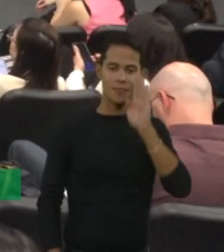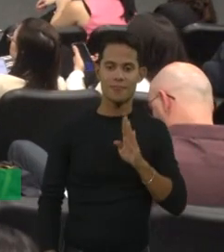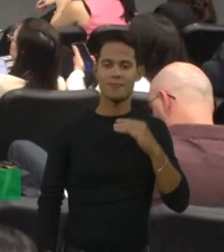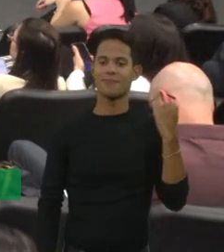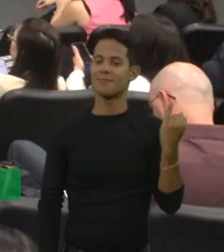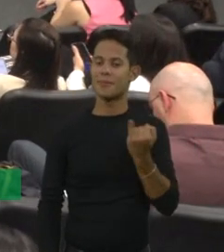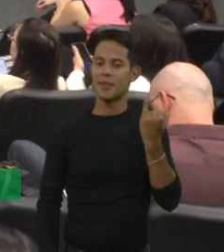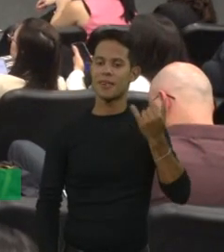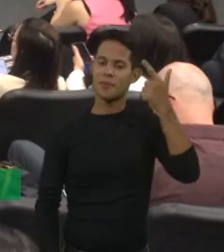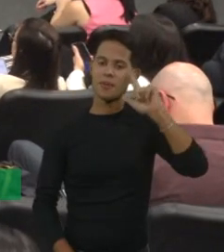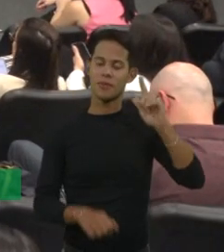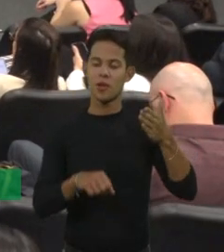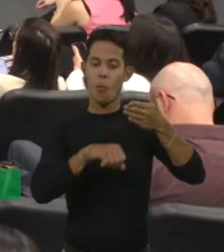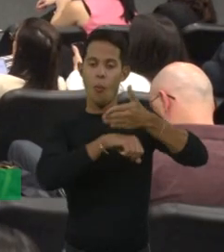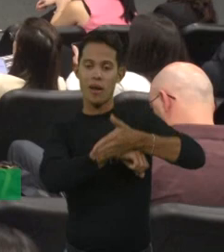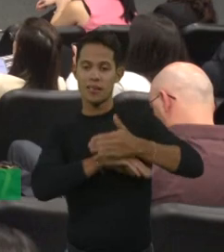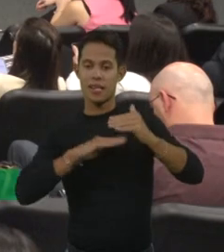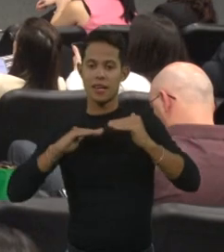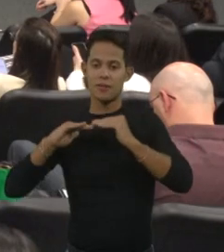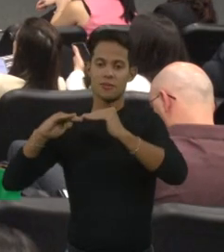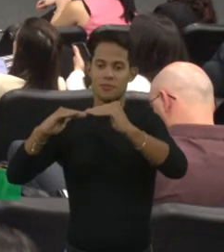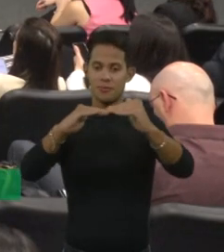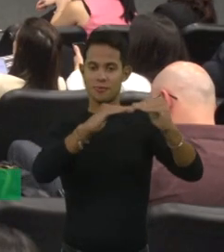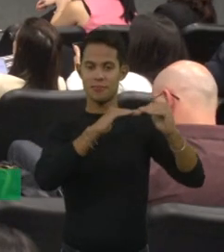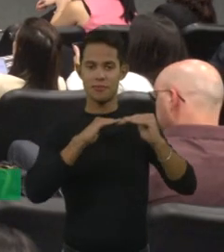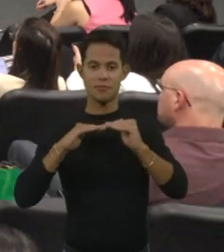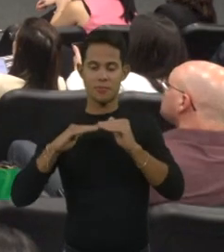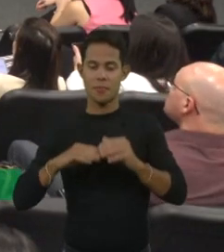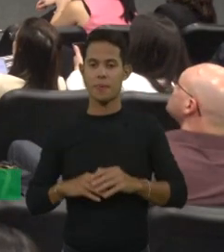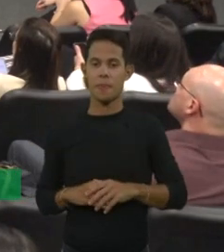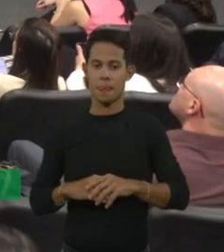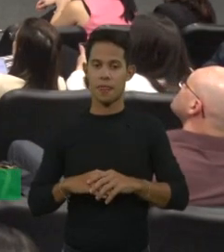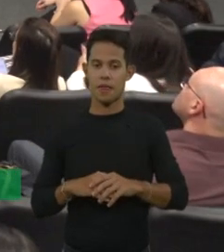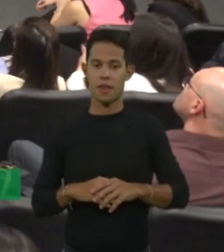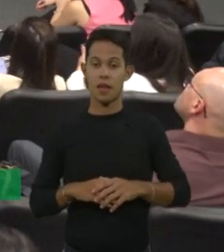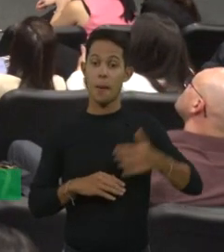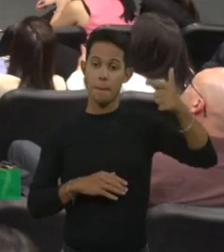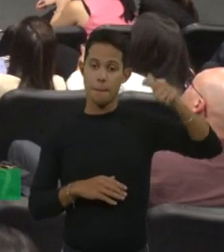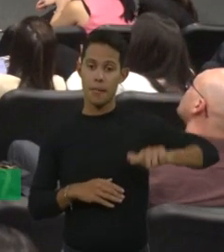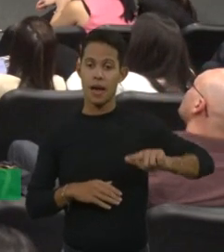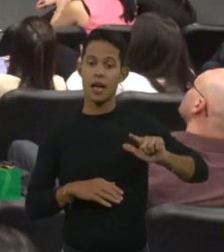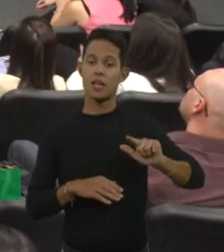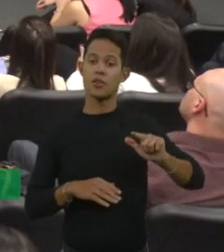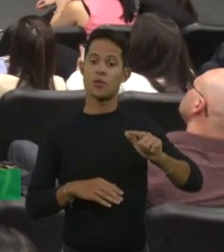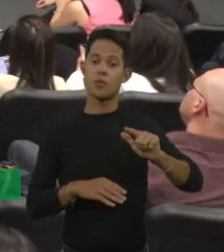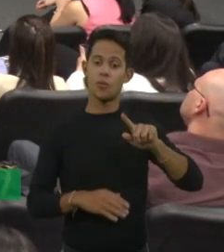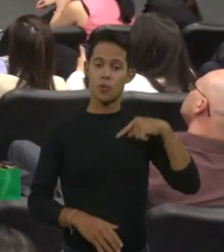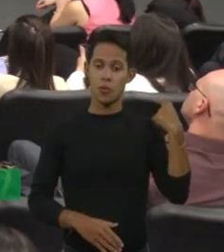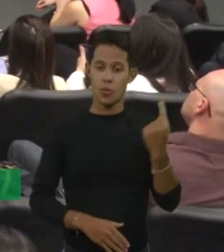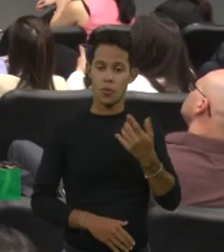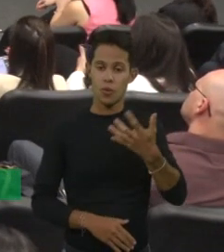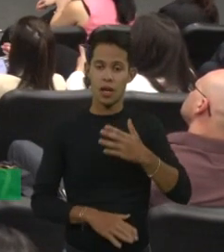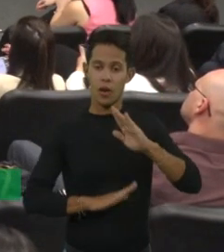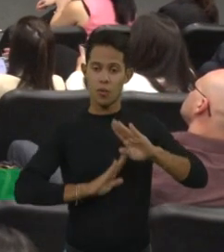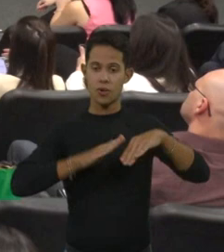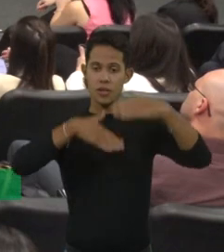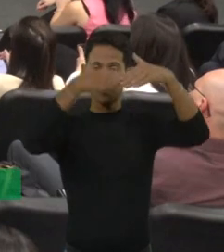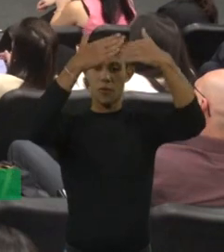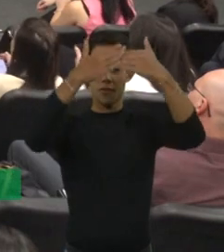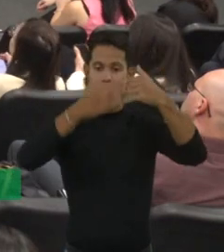acesso mais homogêneo. Então, o que a gente quer é o desenvolvimento físico, intelectual, independência,